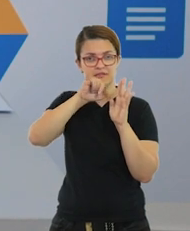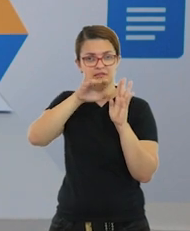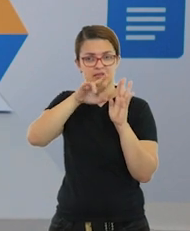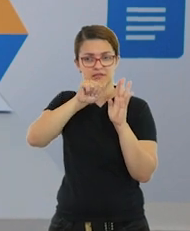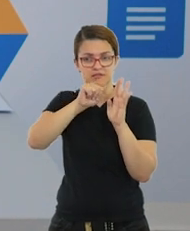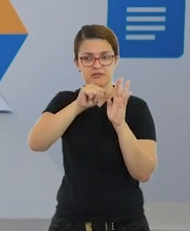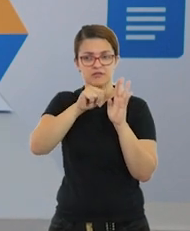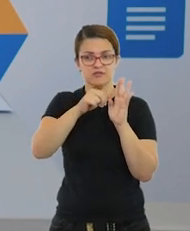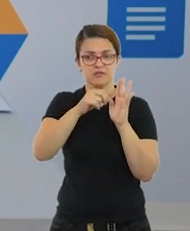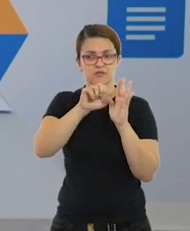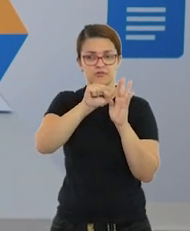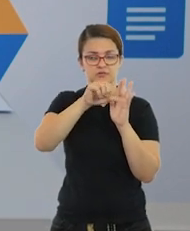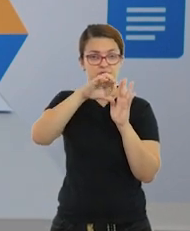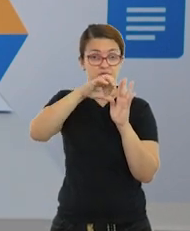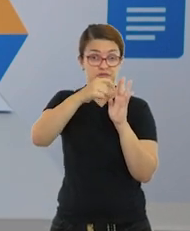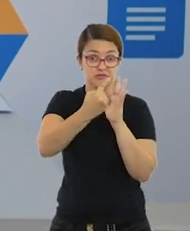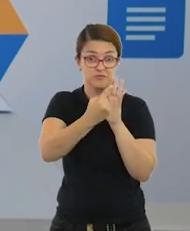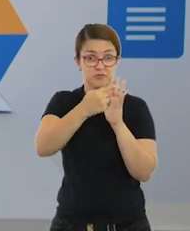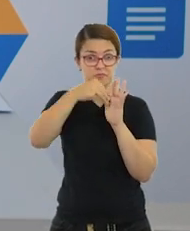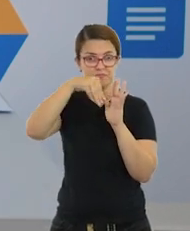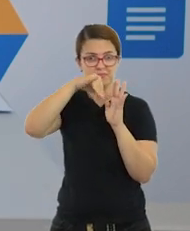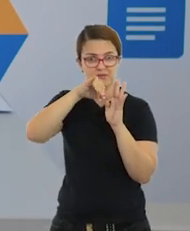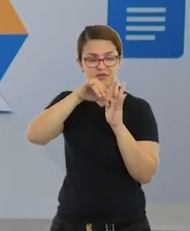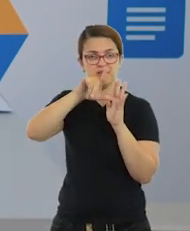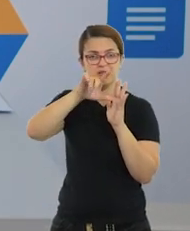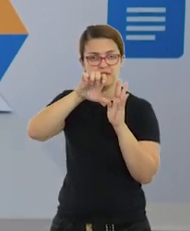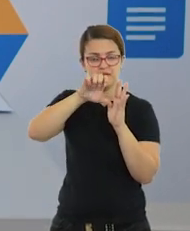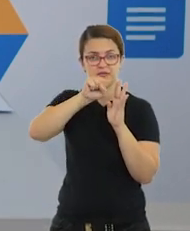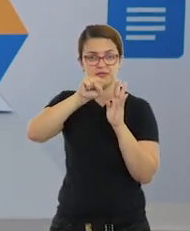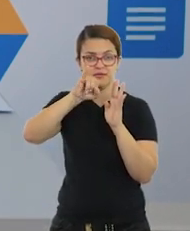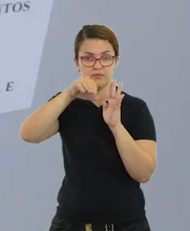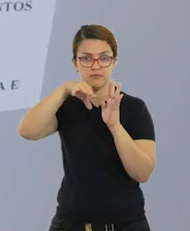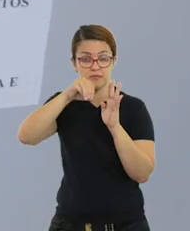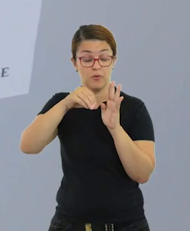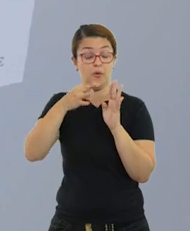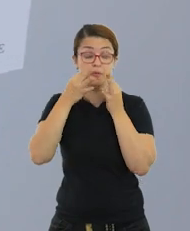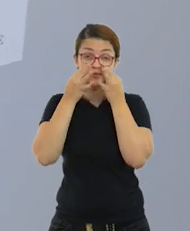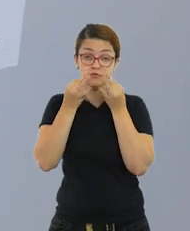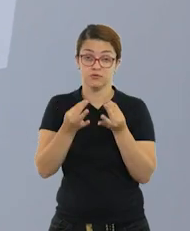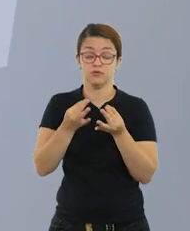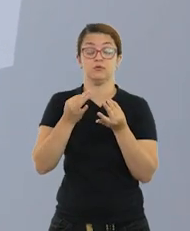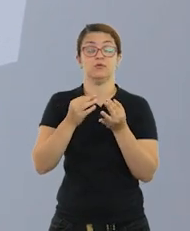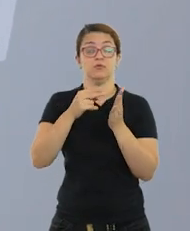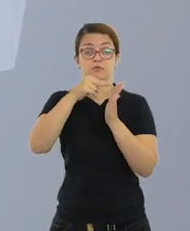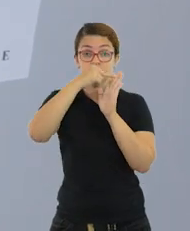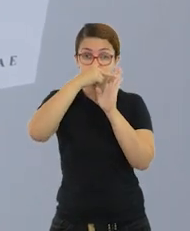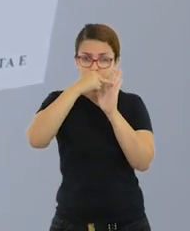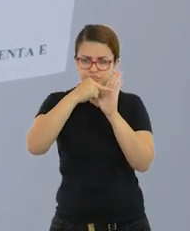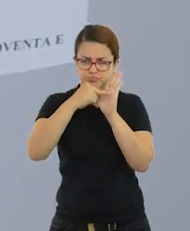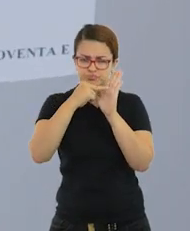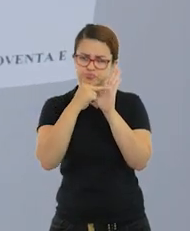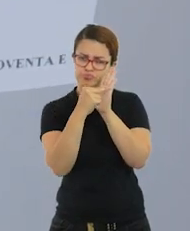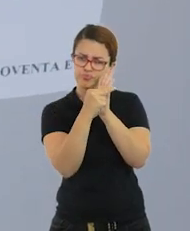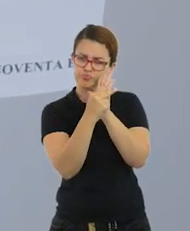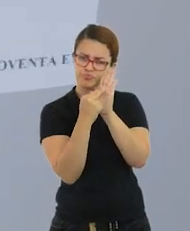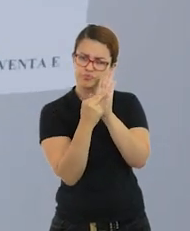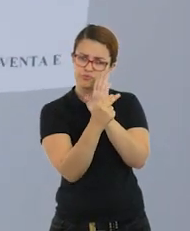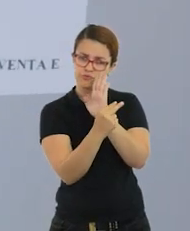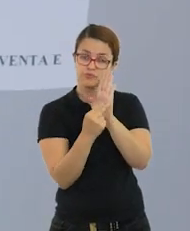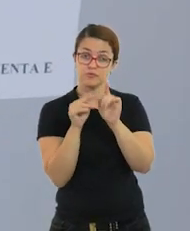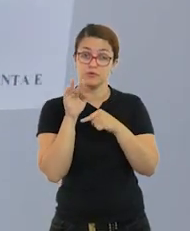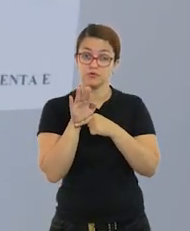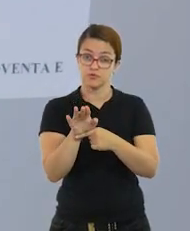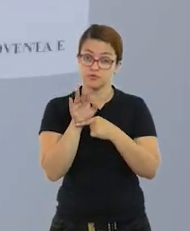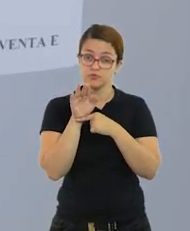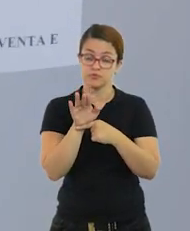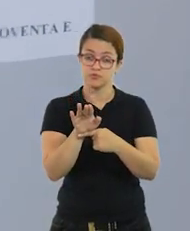inteiras, 891 milésimos. Então pessoal, presta atenção na leitura do número,